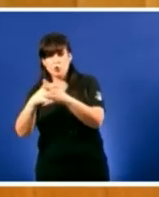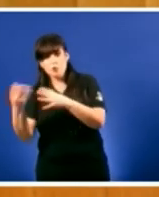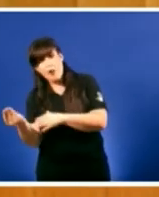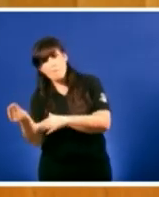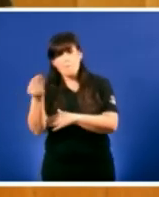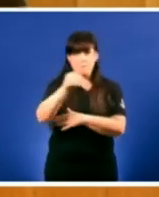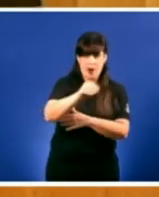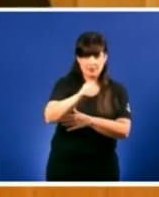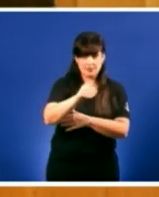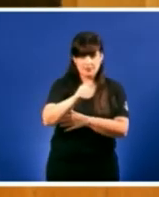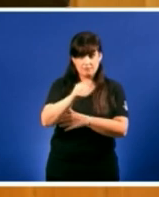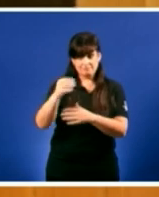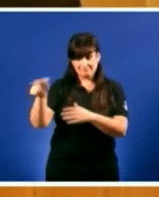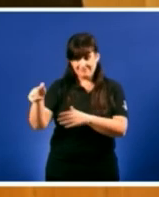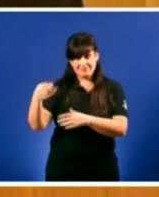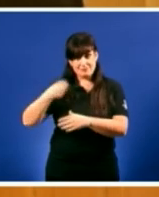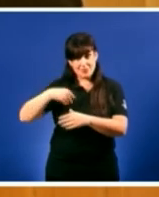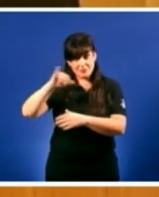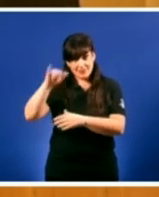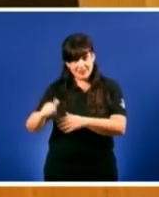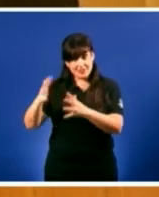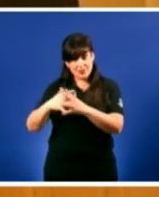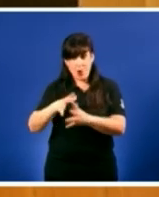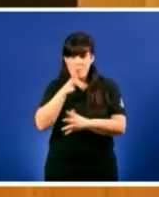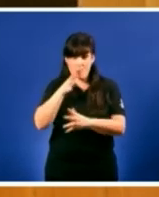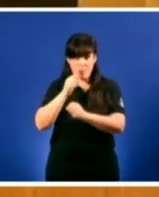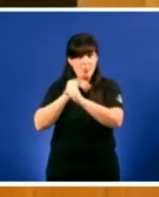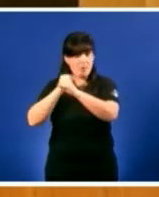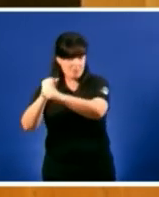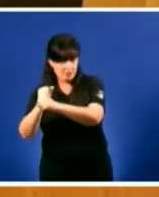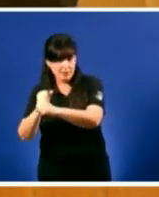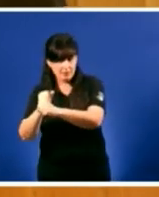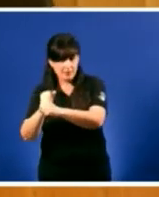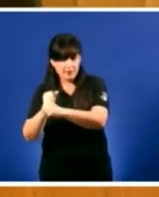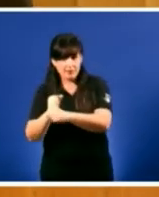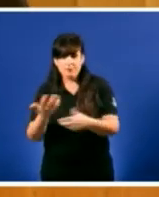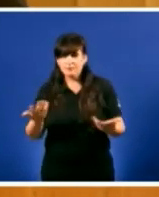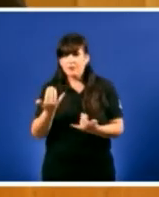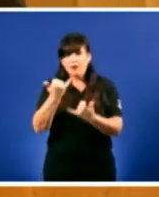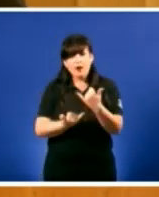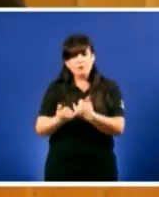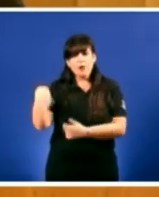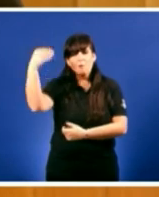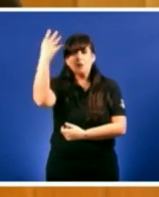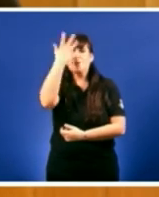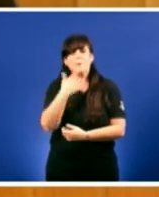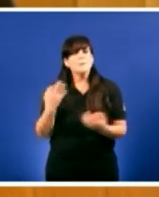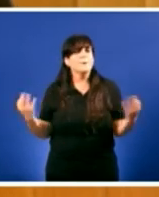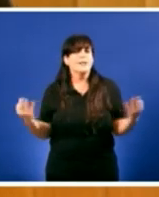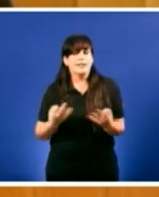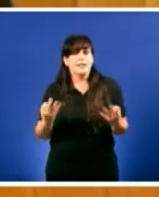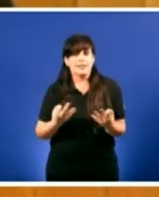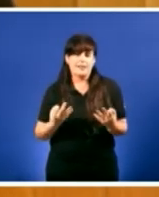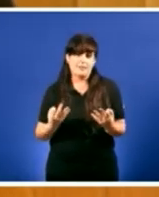por mor da nosa dependencia pero pero vostede preferiu facer de cabalo de Troia das políticas